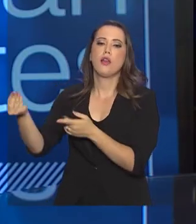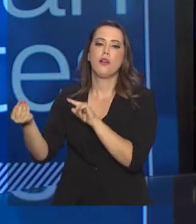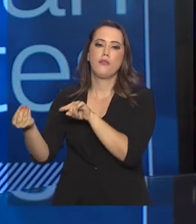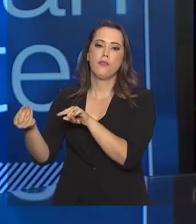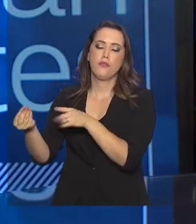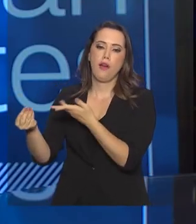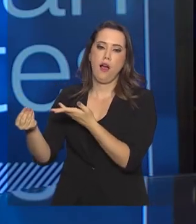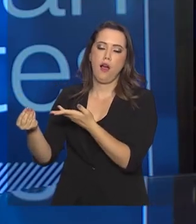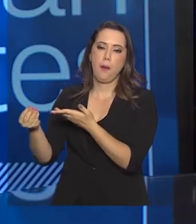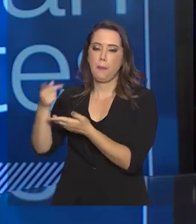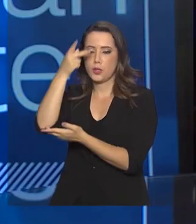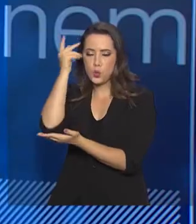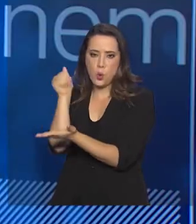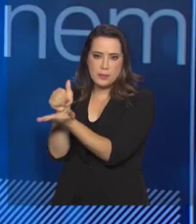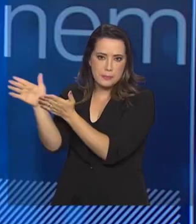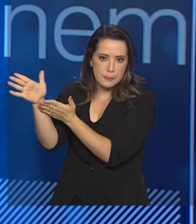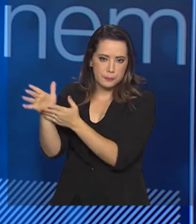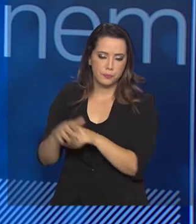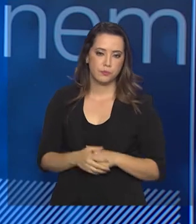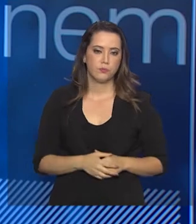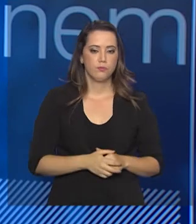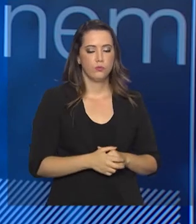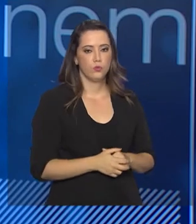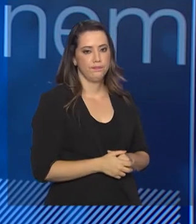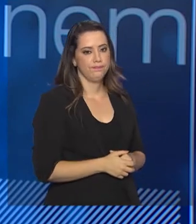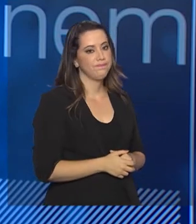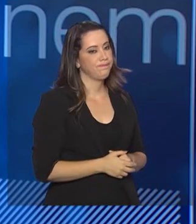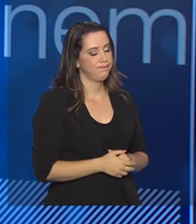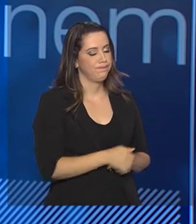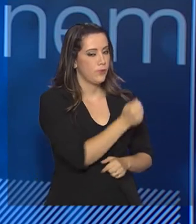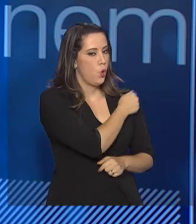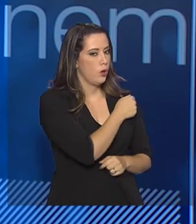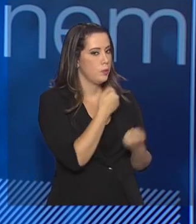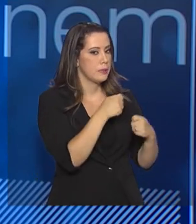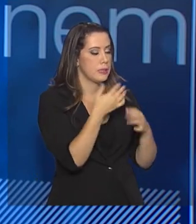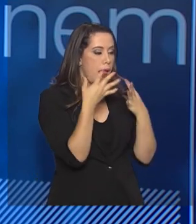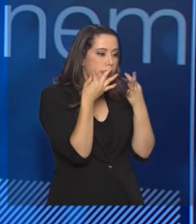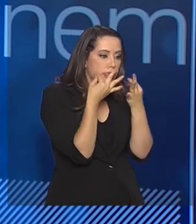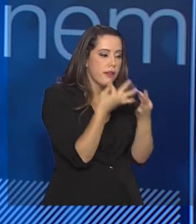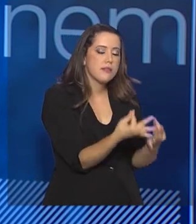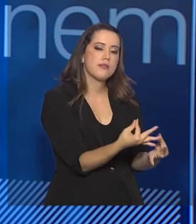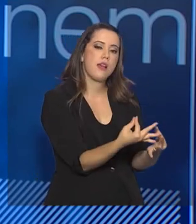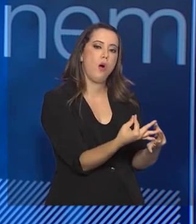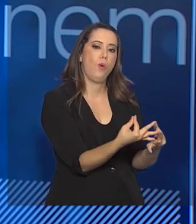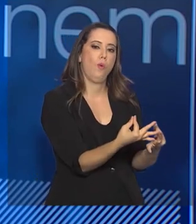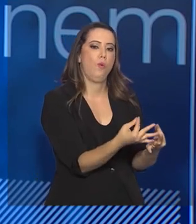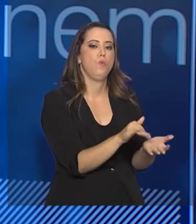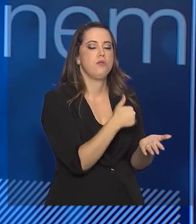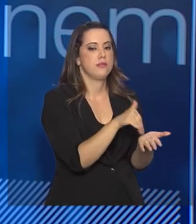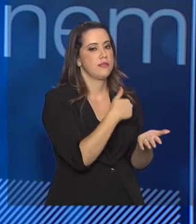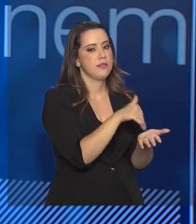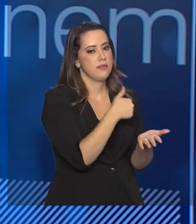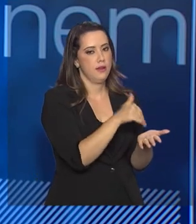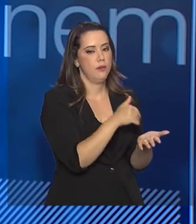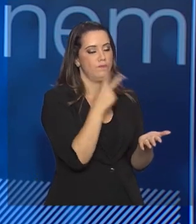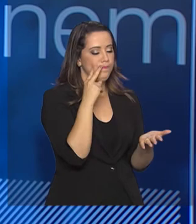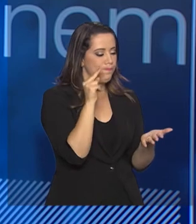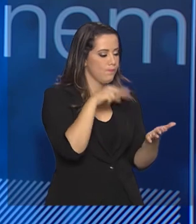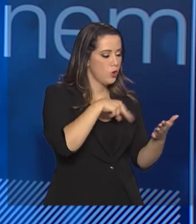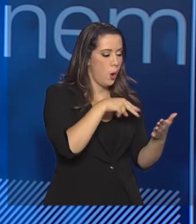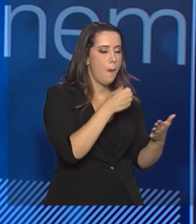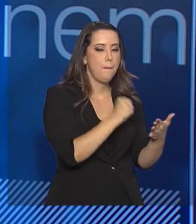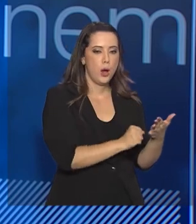eliminação? O aluno, ele tem que prestar bem atenção nas instruções que estão no seu cartão de inscrição, que ele pode